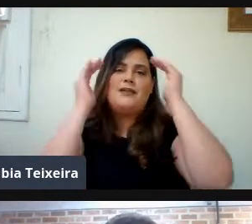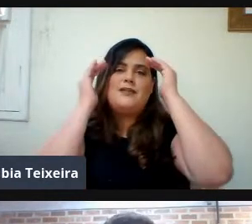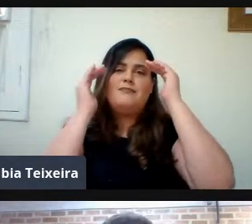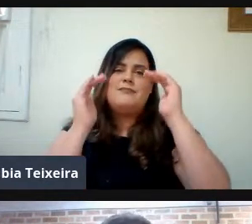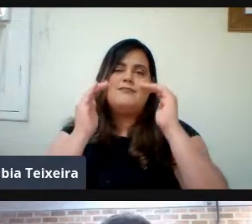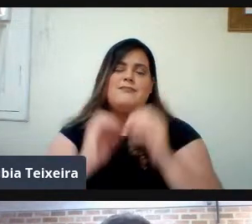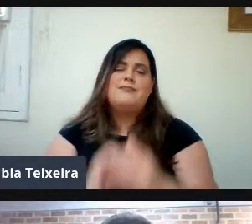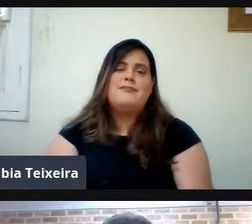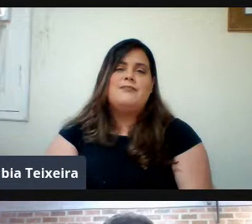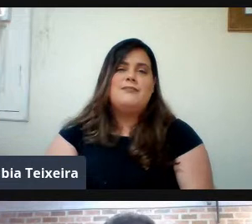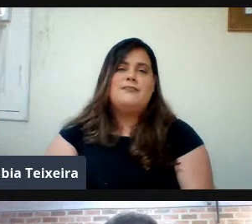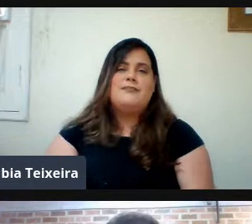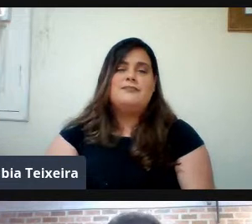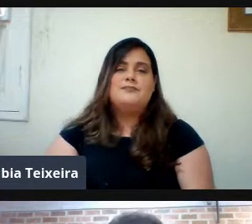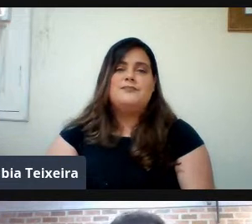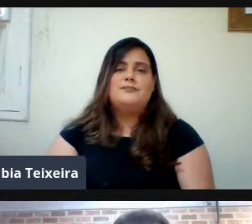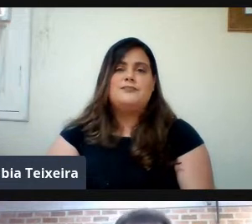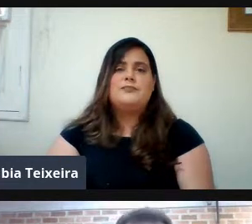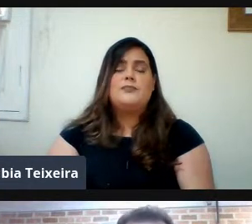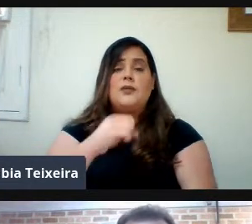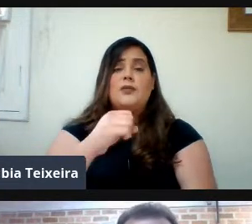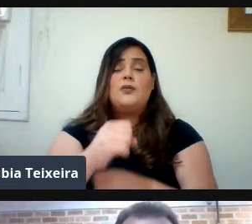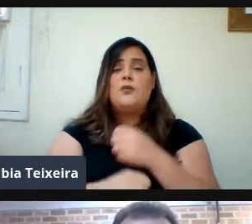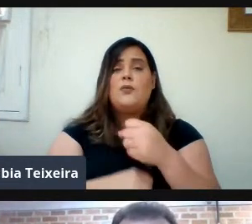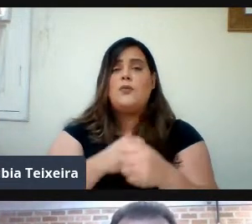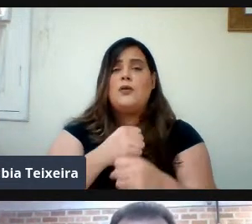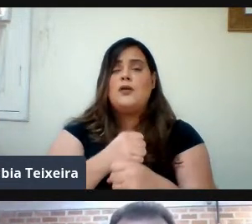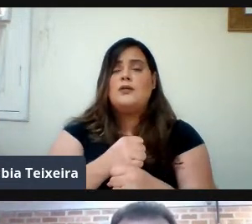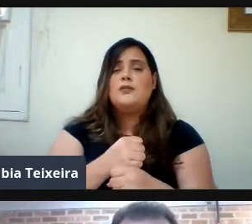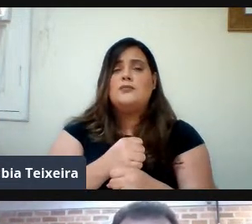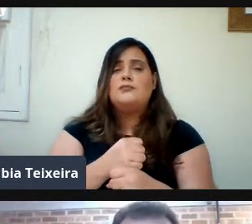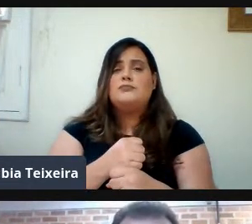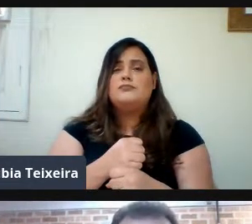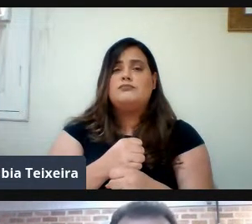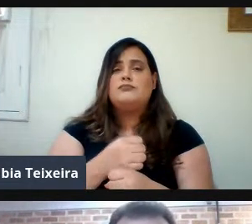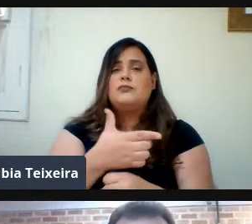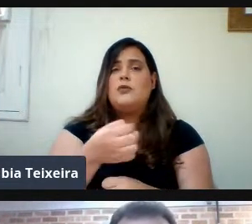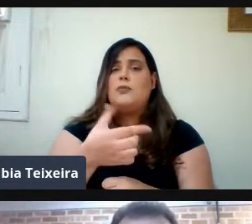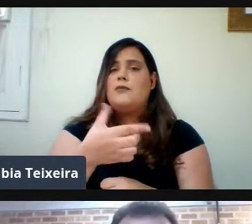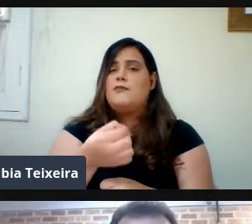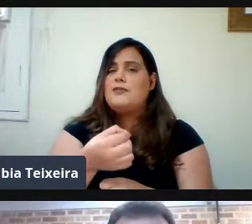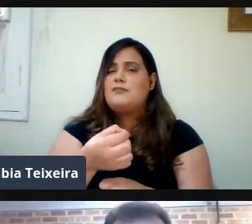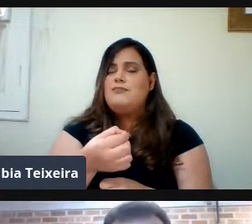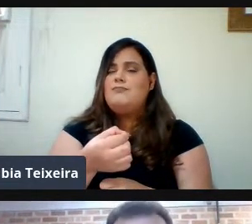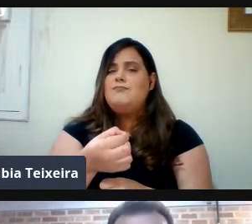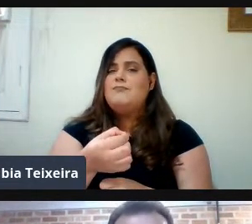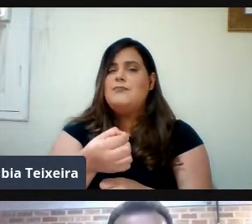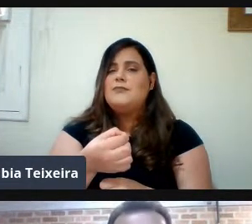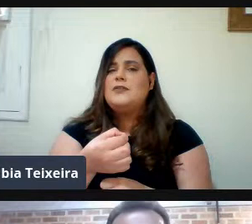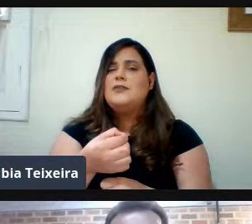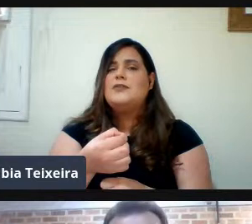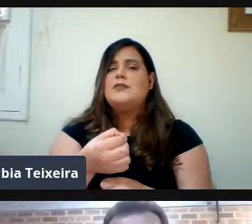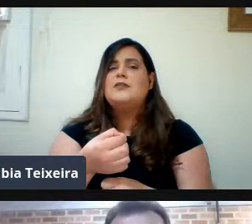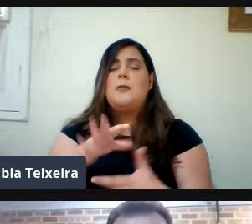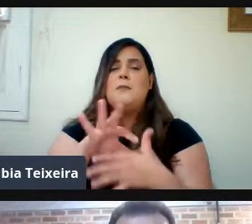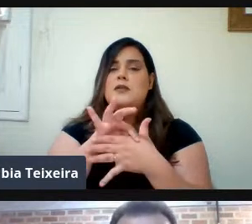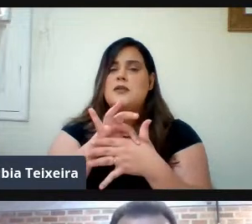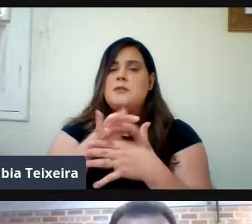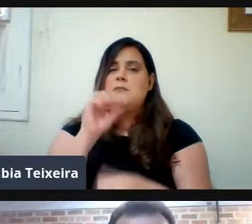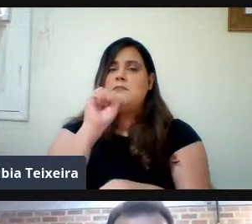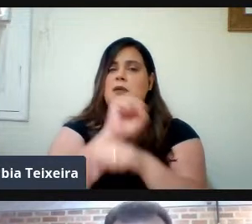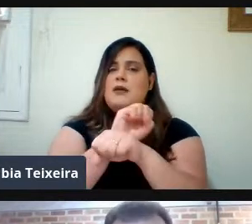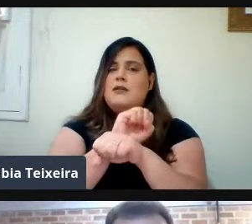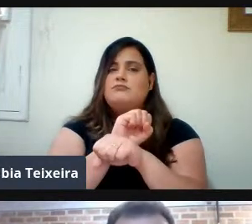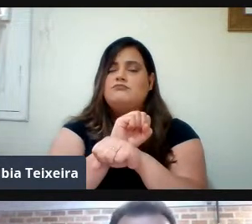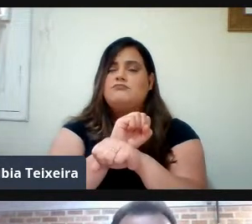No ano De 2020 Março De 2020 Nós Paralizamos As atividades Presenciais Continuamos Com todas As nossas